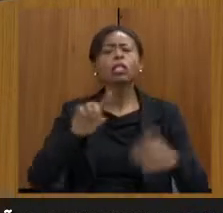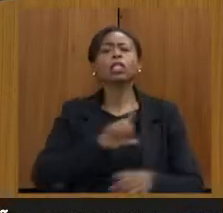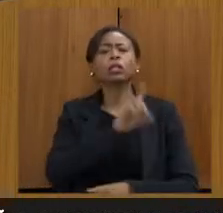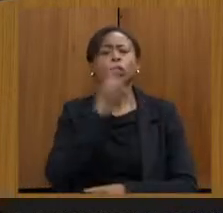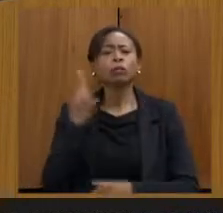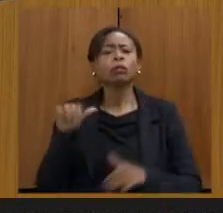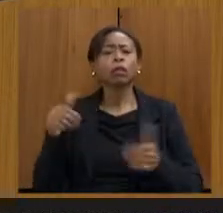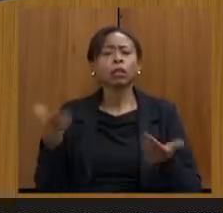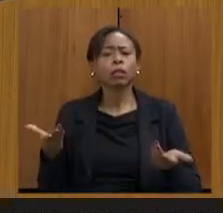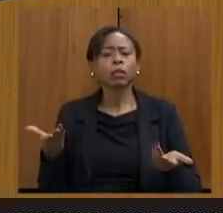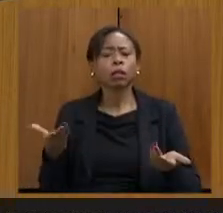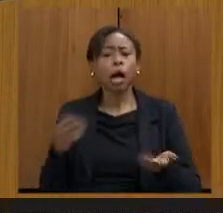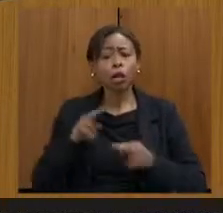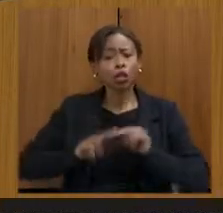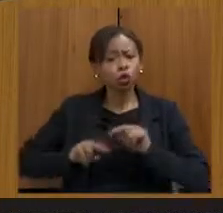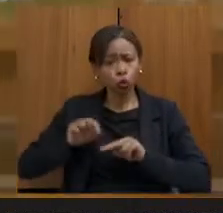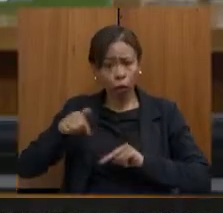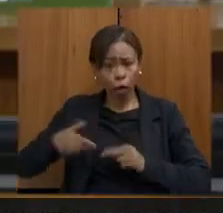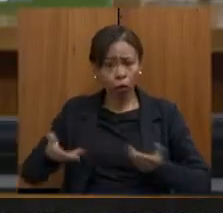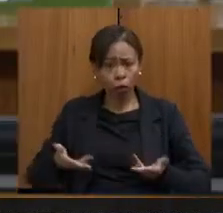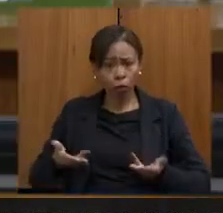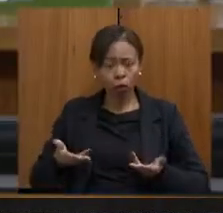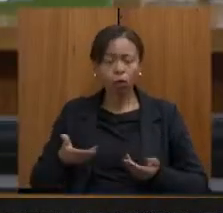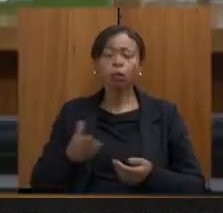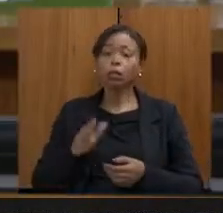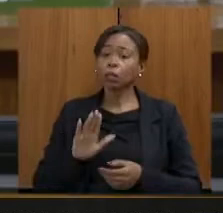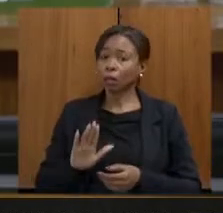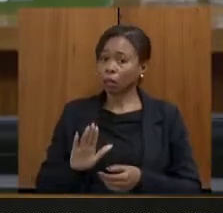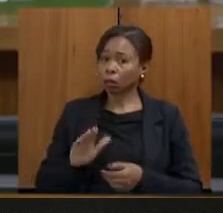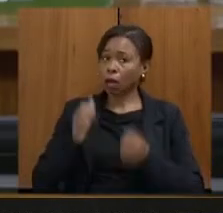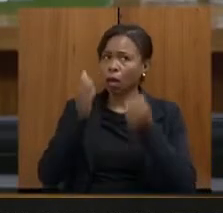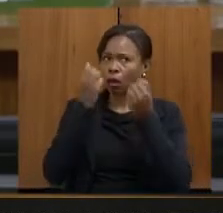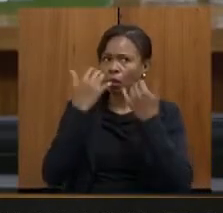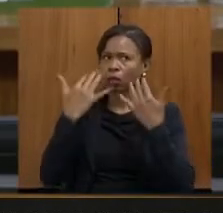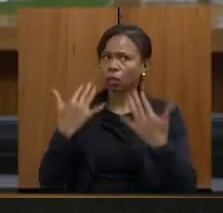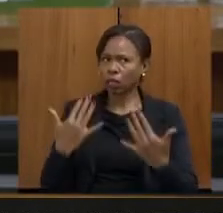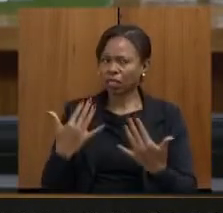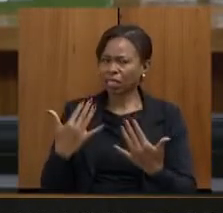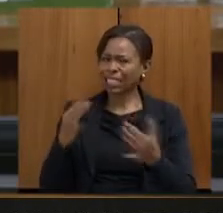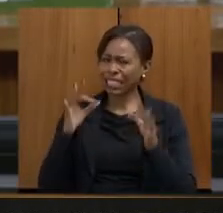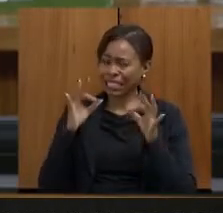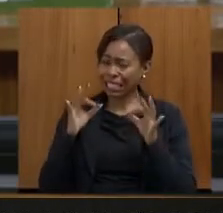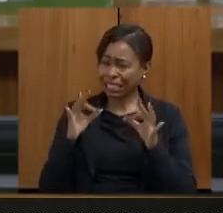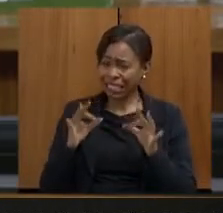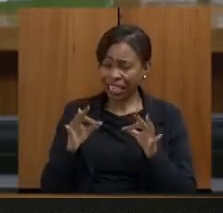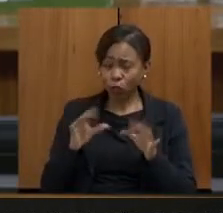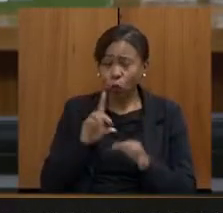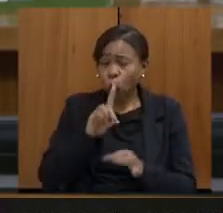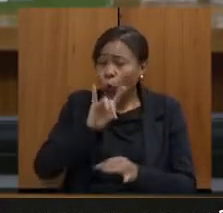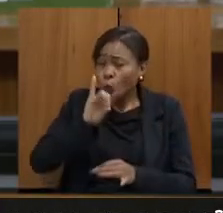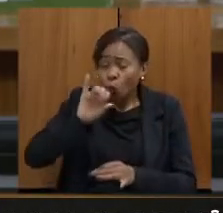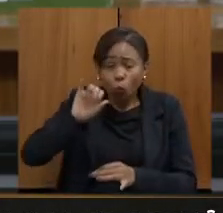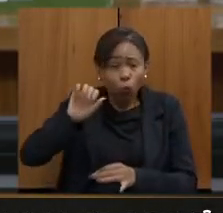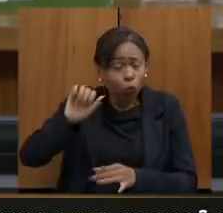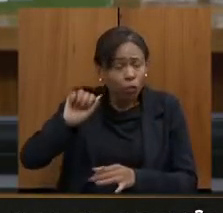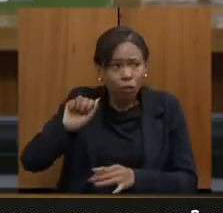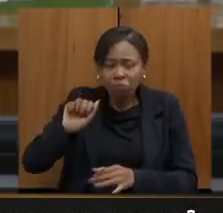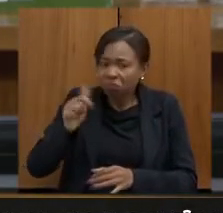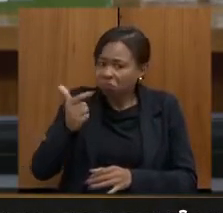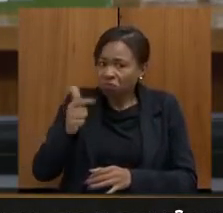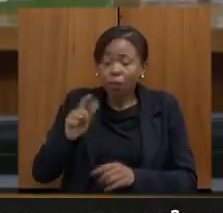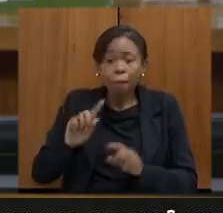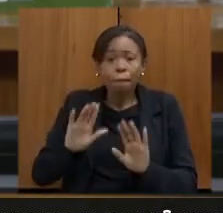junho. Temos dois meses. Serão realizadas, eu te garanto, Beatriz, nós não temos a data. Ontem eu ainda até perguntei,